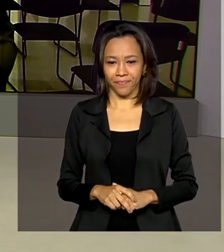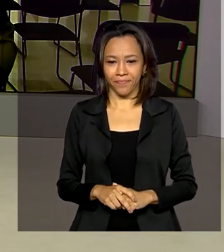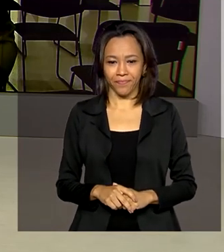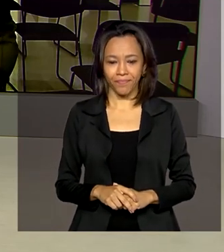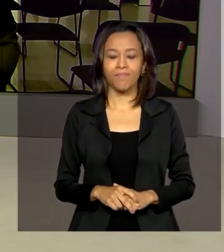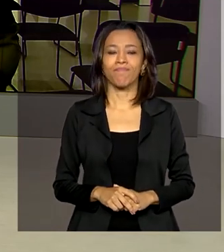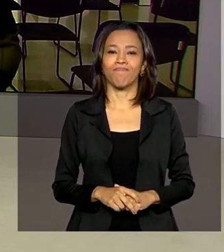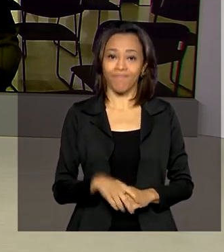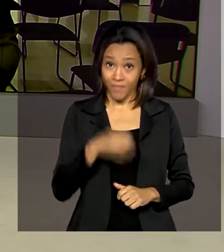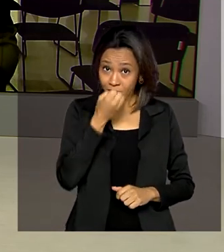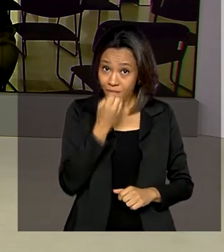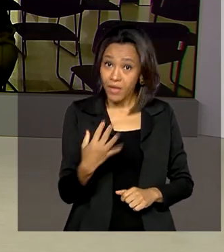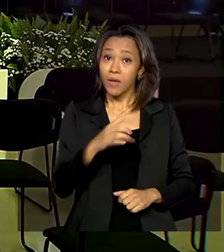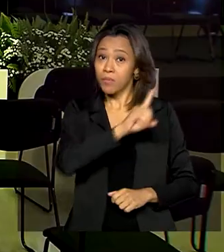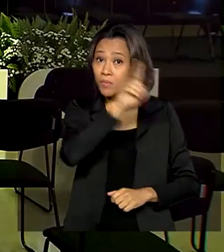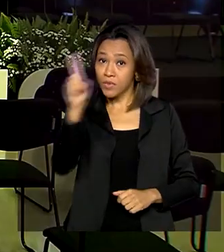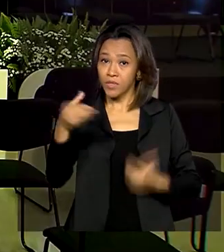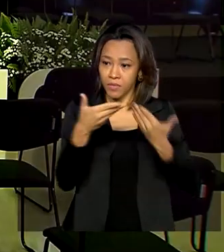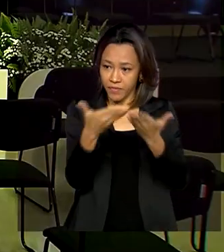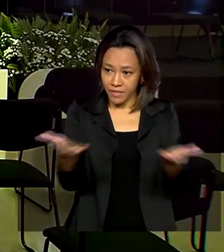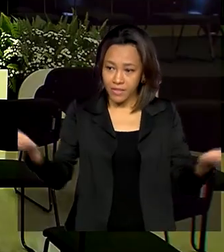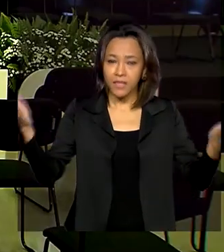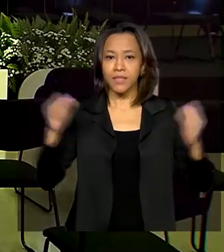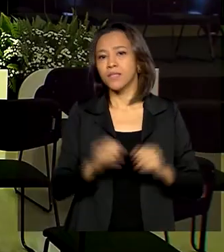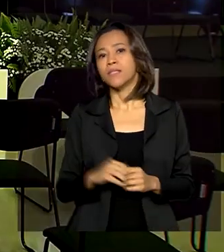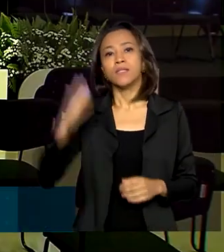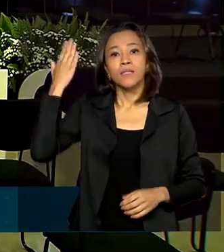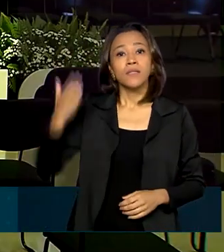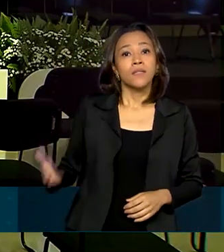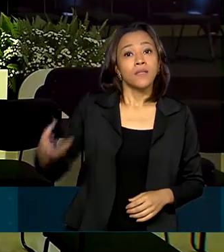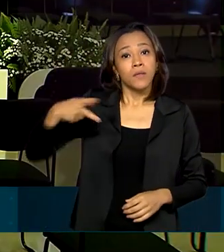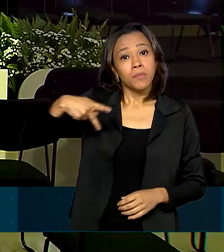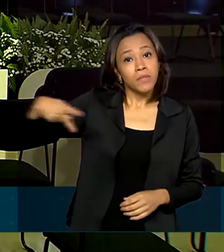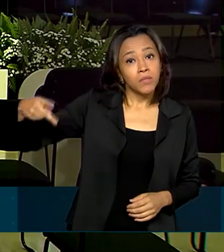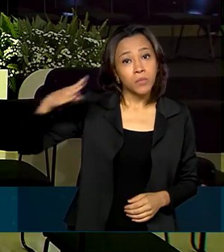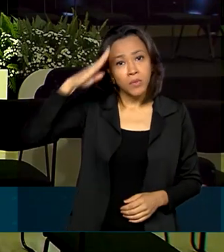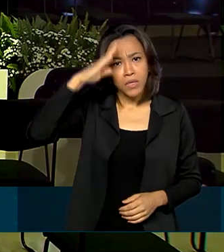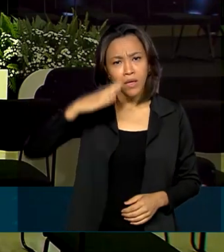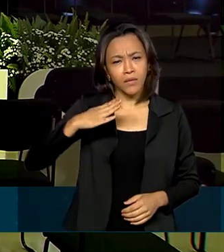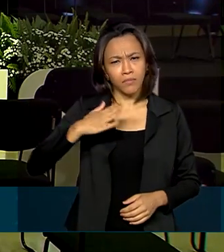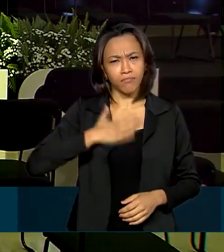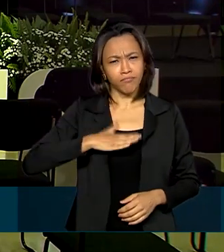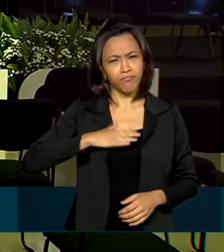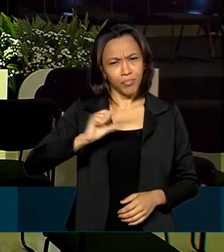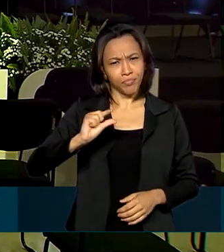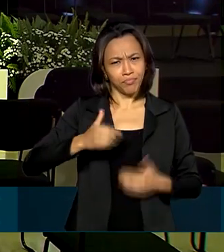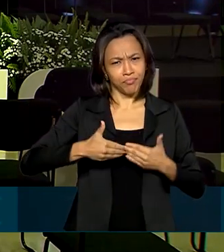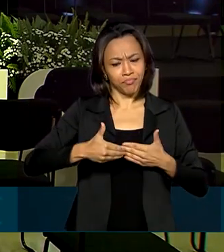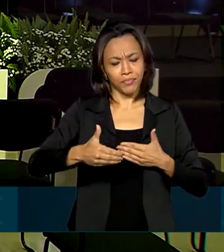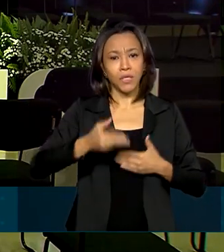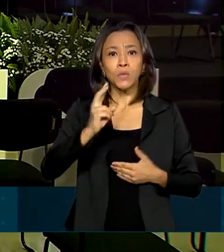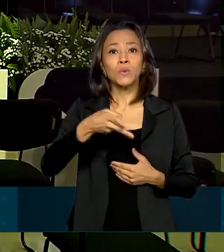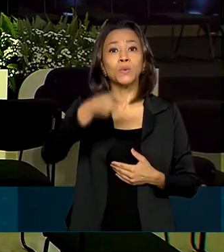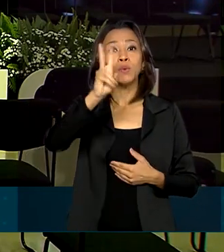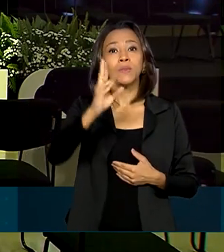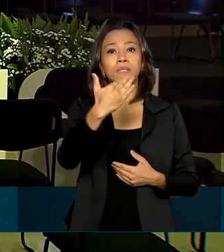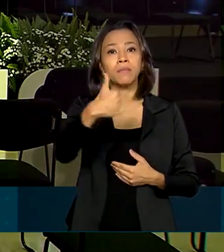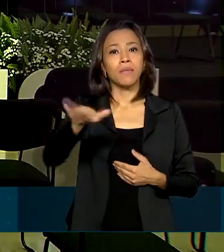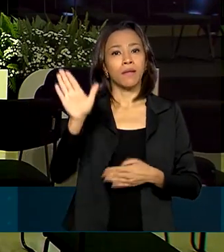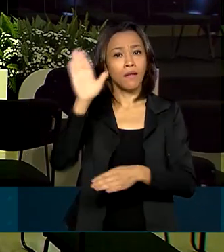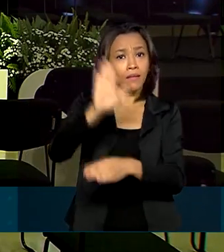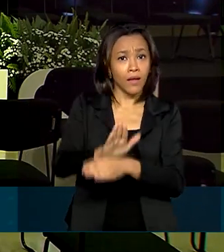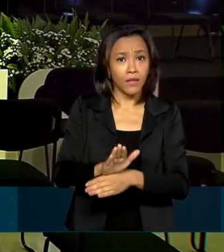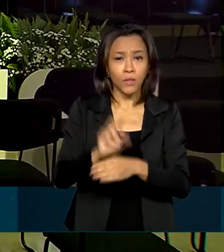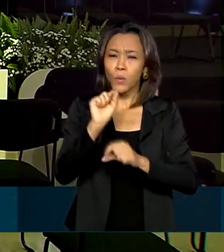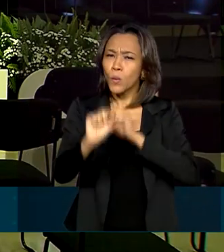Bom dia, Roberto. Bom dia para todo mundo. O presidente Jair Bolsonaro deve chegar aqui por volta de duas e meia da tarde. O Sirius